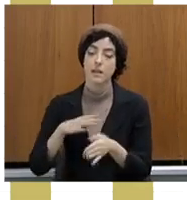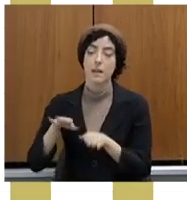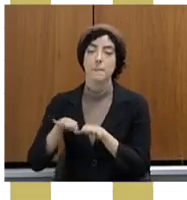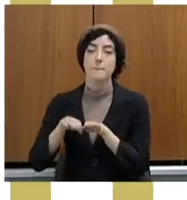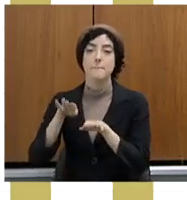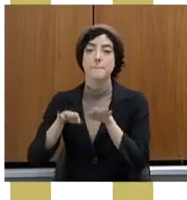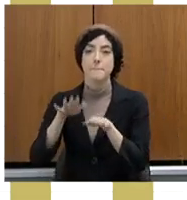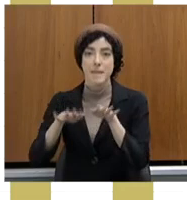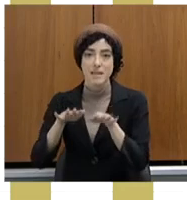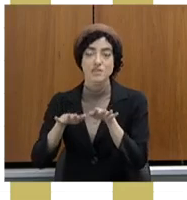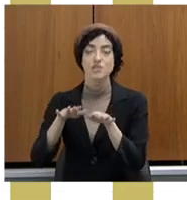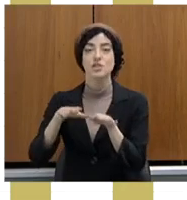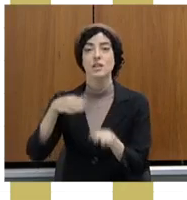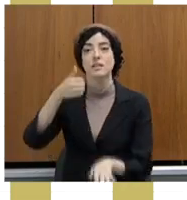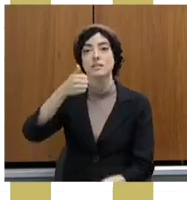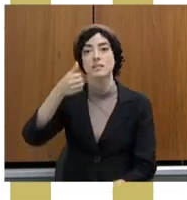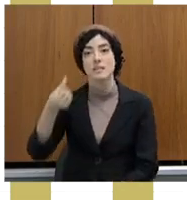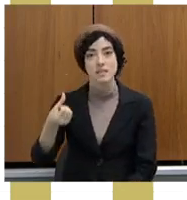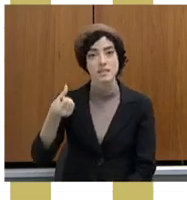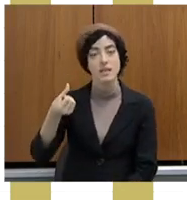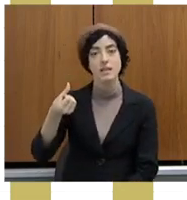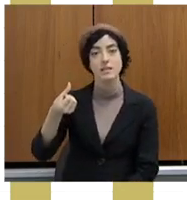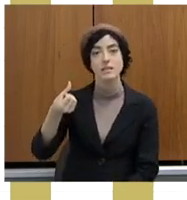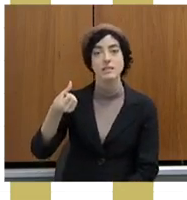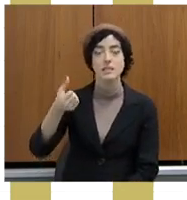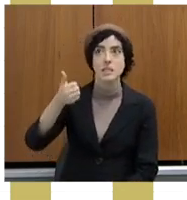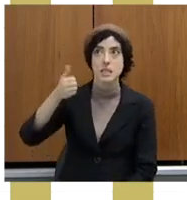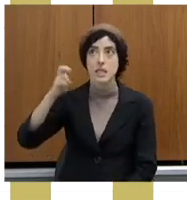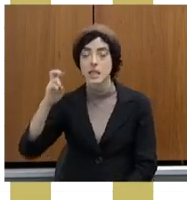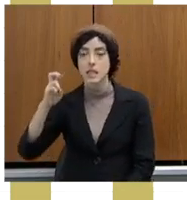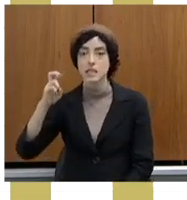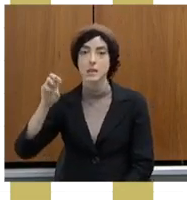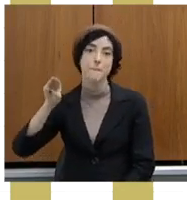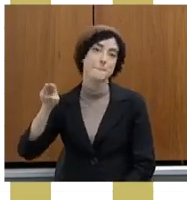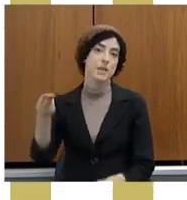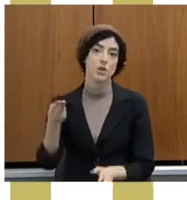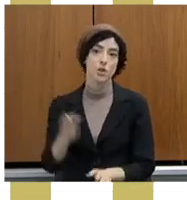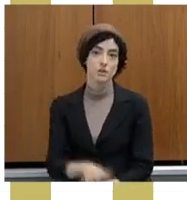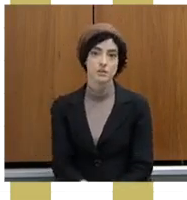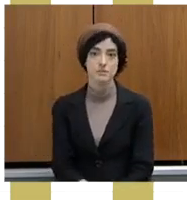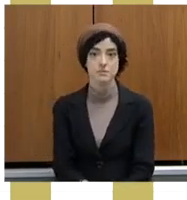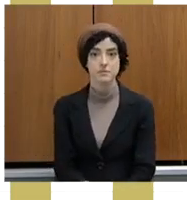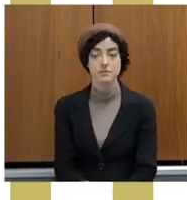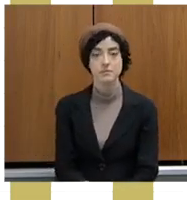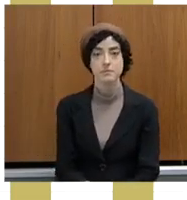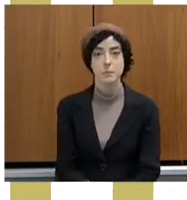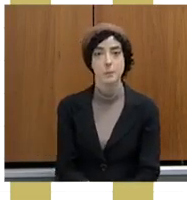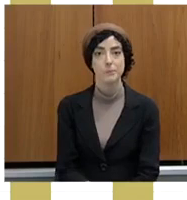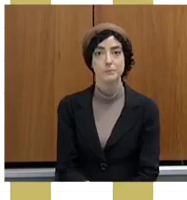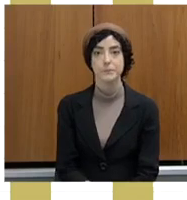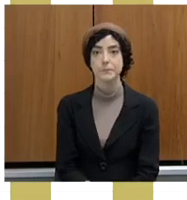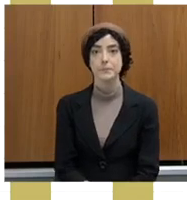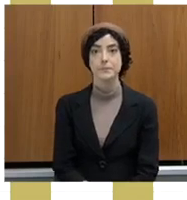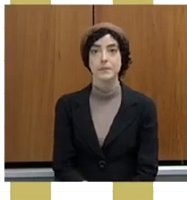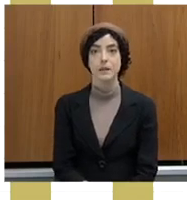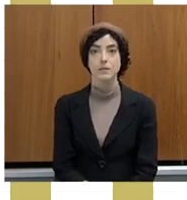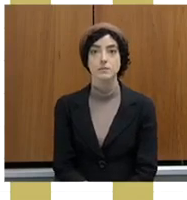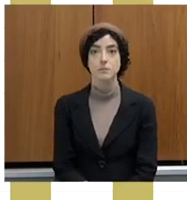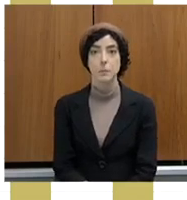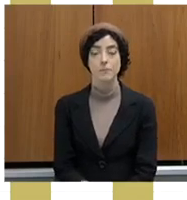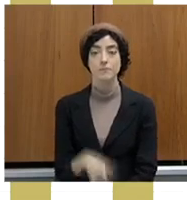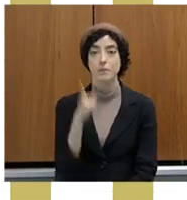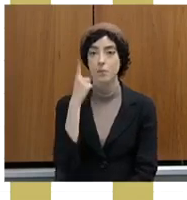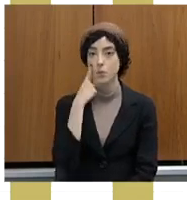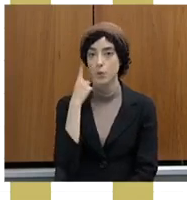E as emendas parlamentares federais, nós temos ali 19, 20, 21, 22. E essa diferença que